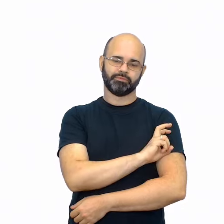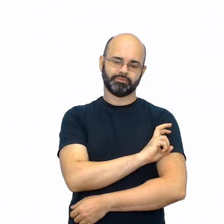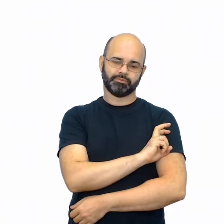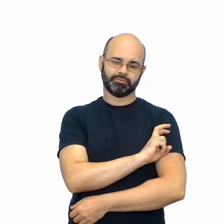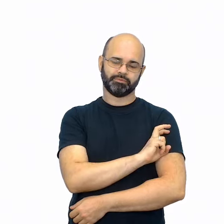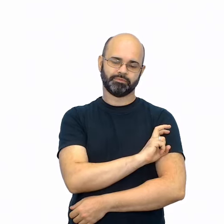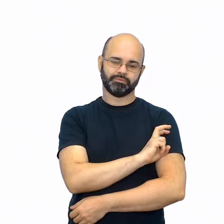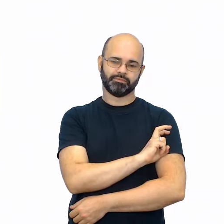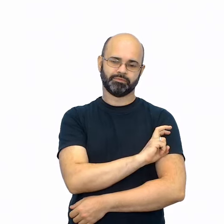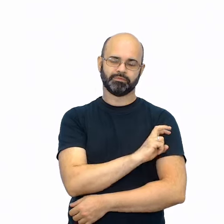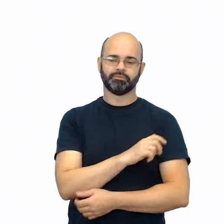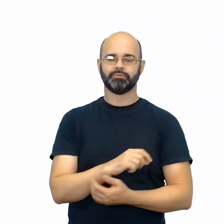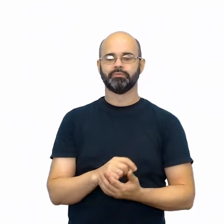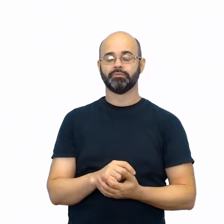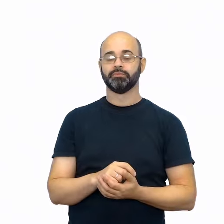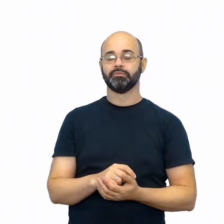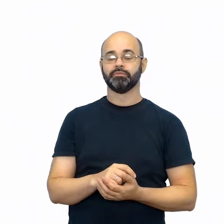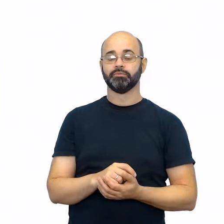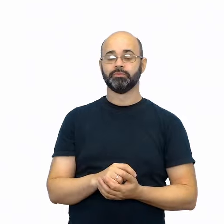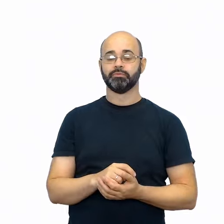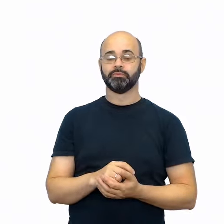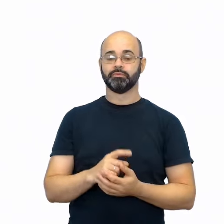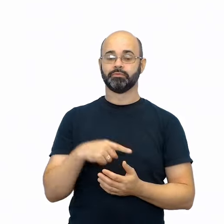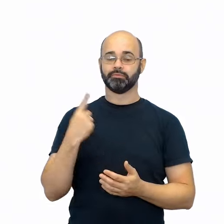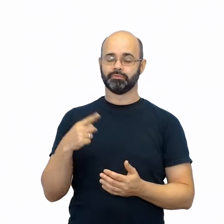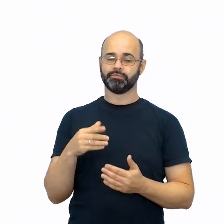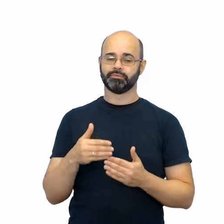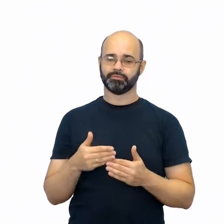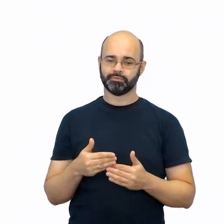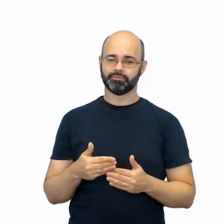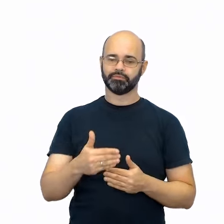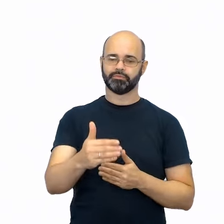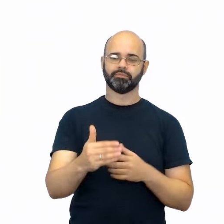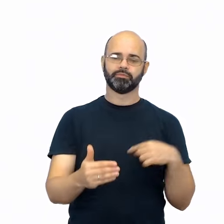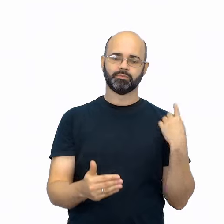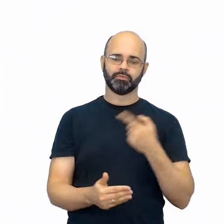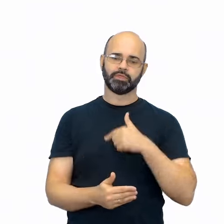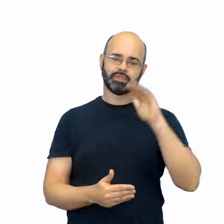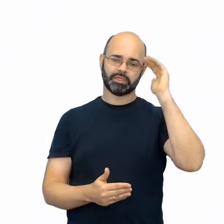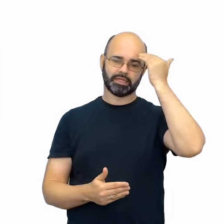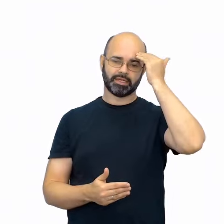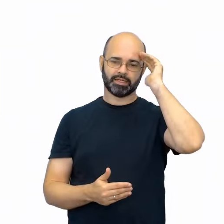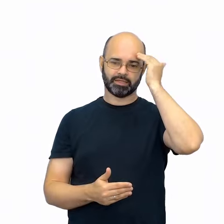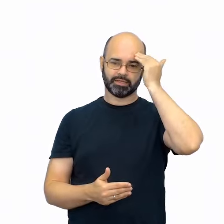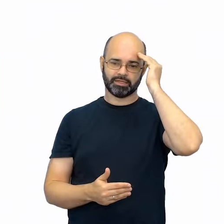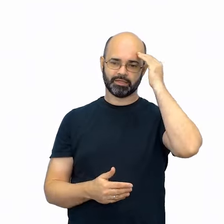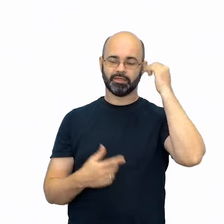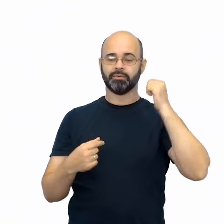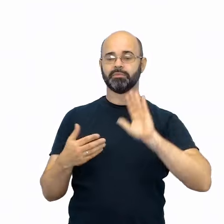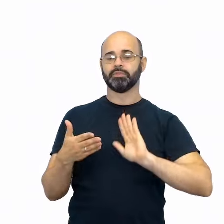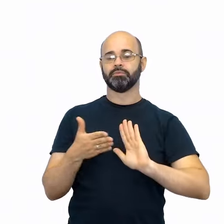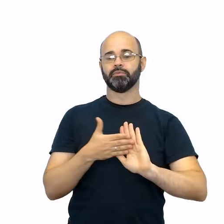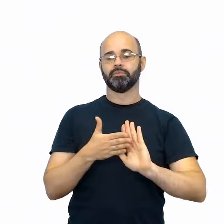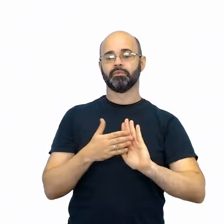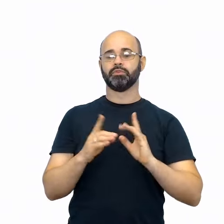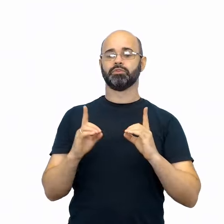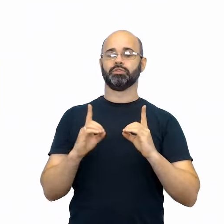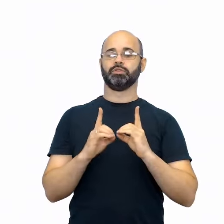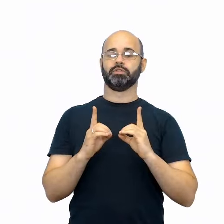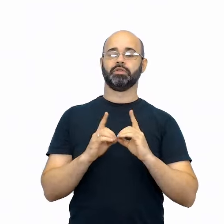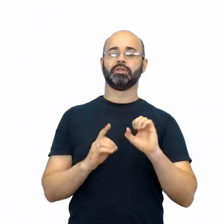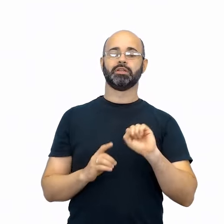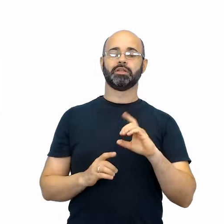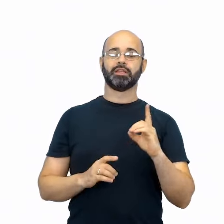ano, e a partir do qual buscaremos entender as propostas didáticas de cada